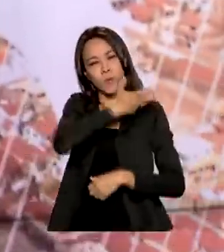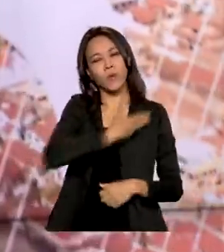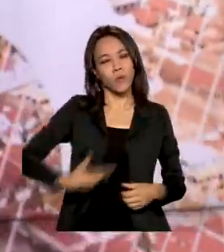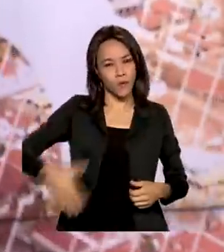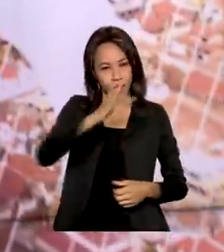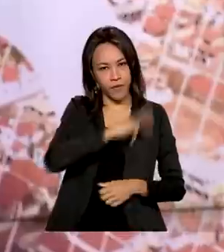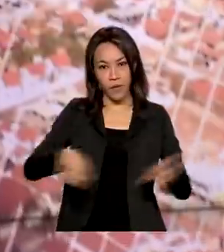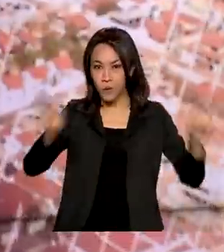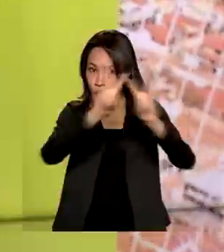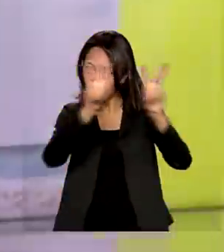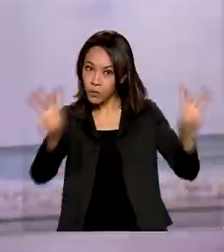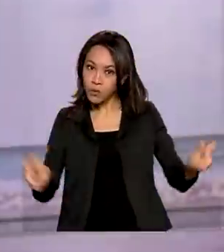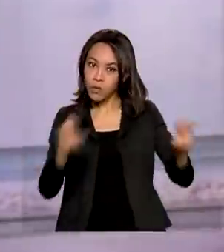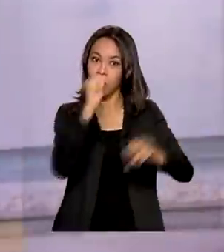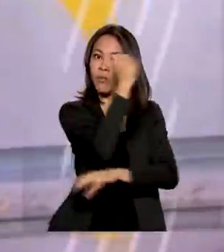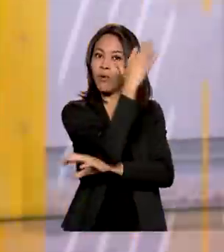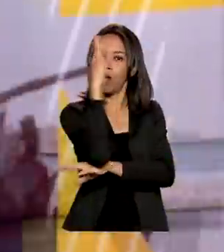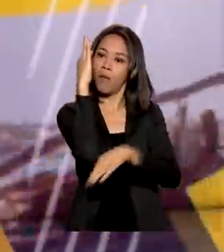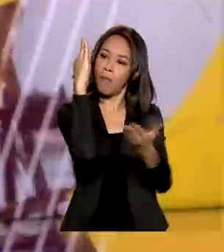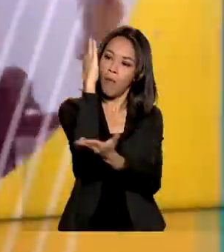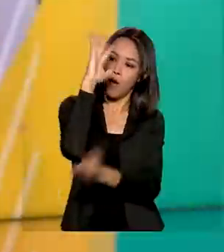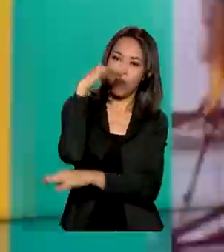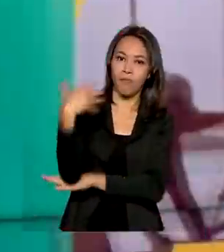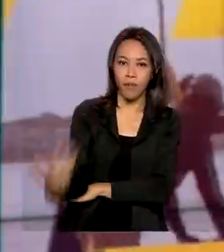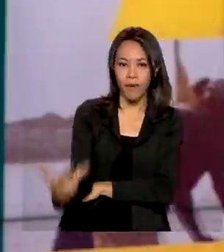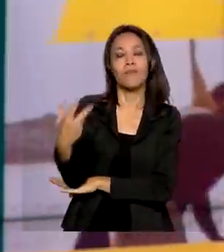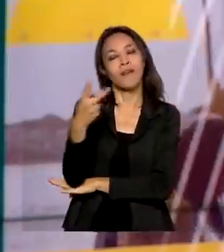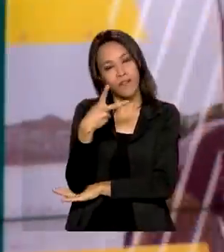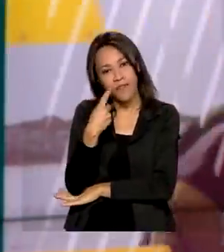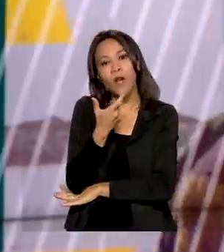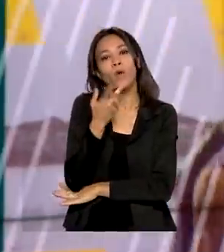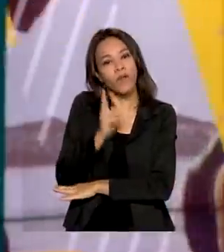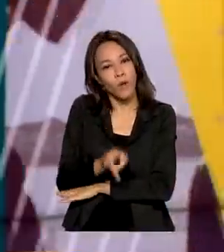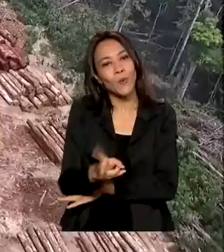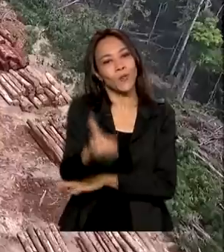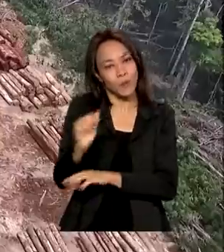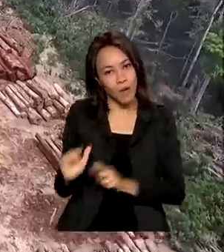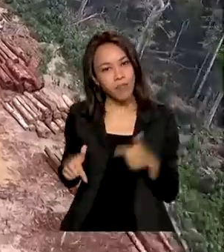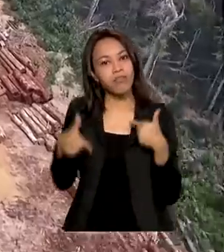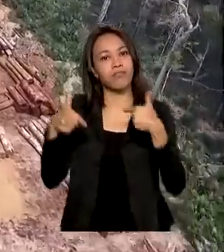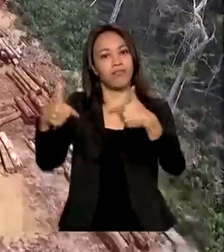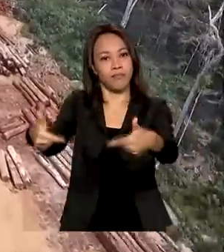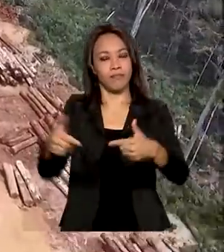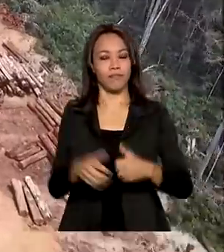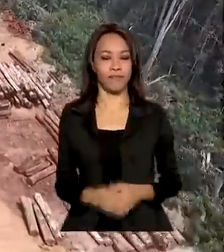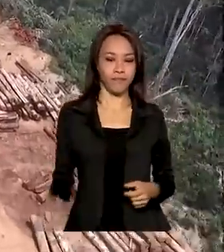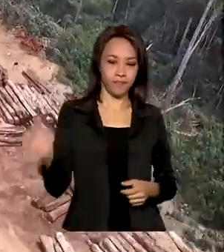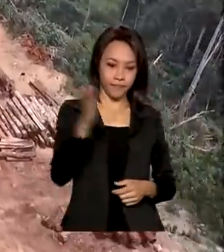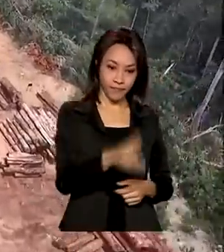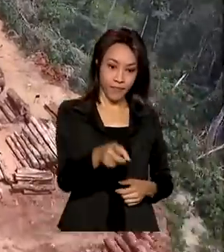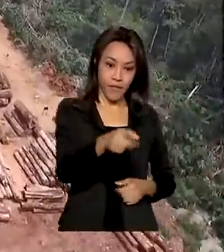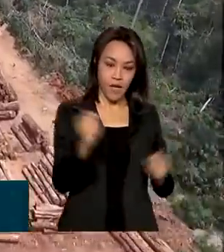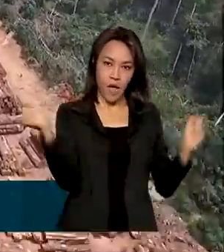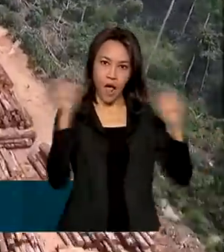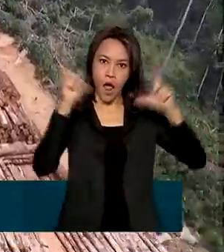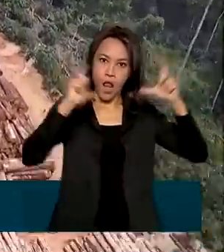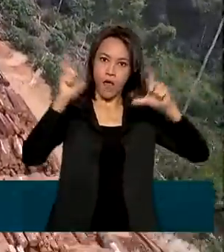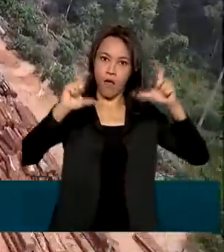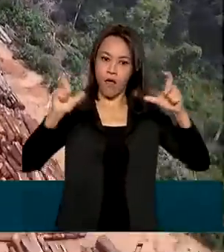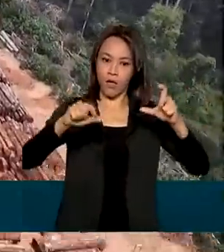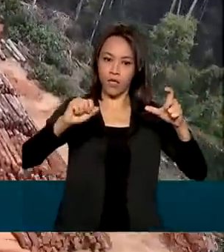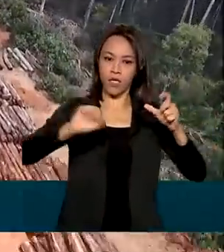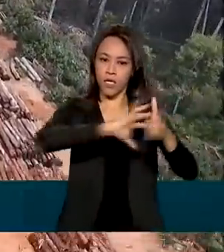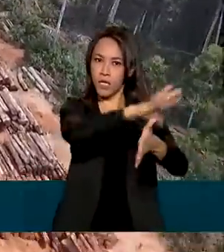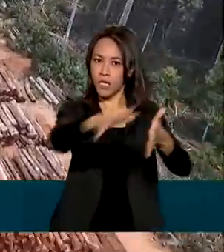combate ao desmatamento. Ainda foi anunciada a continuidade das ações. Os alertas de desmatamento na Amazônia